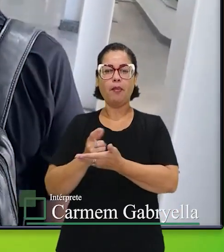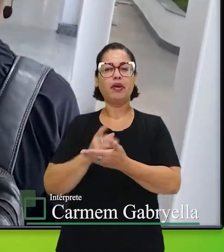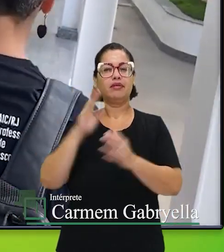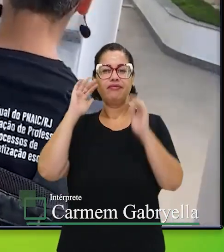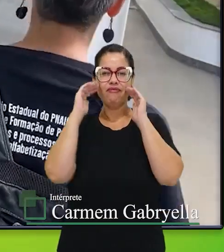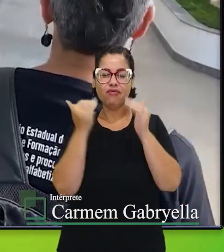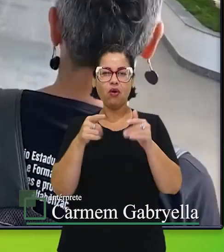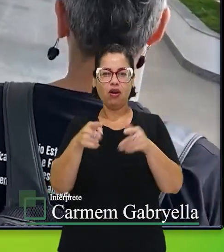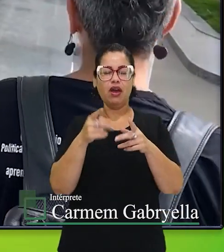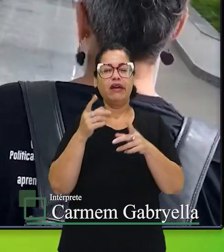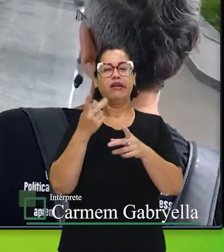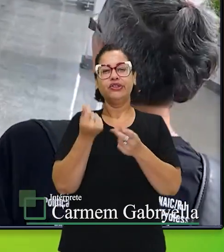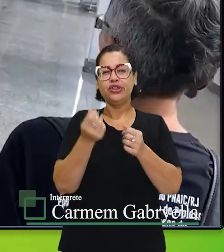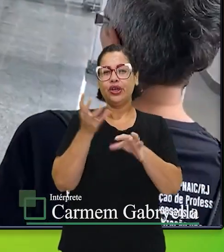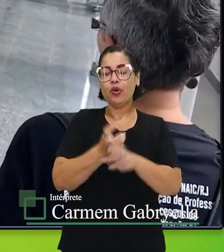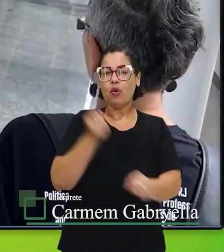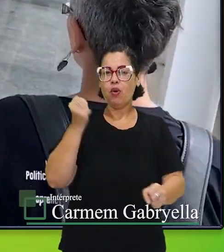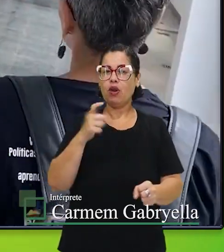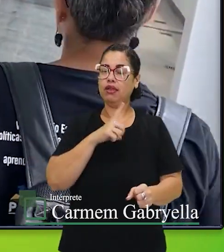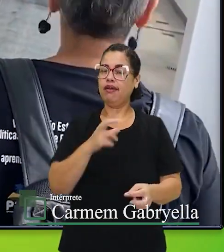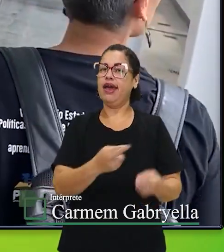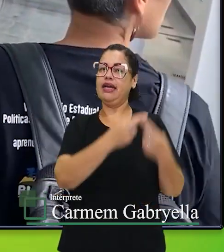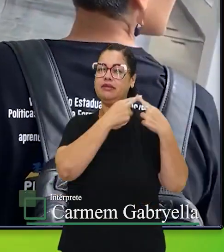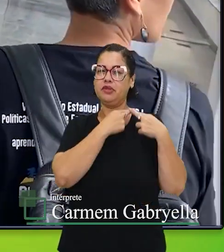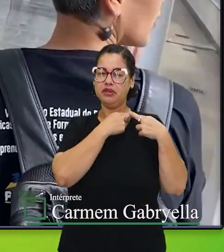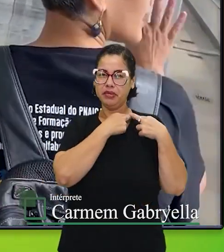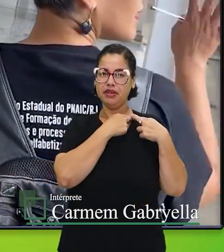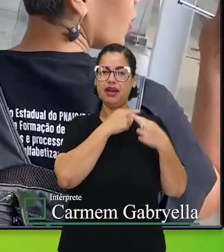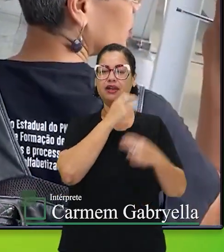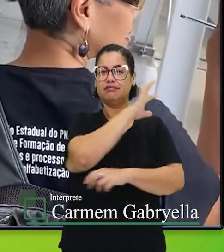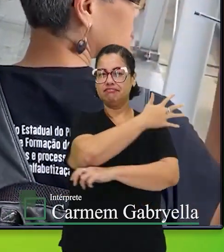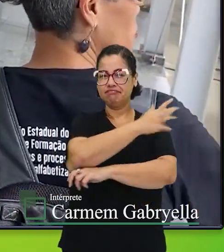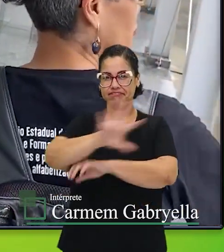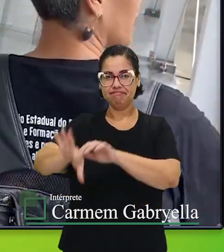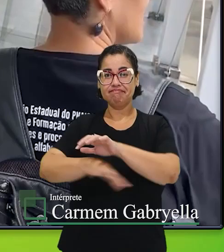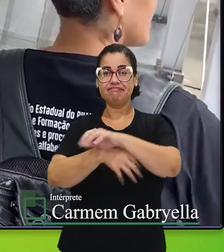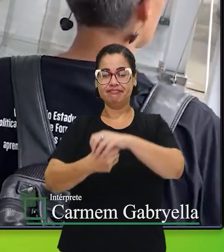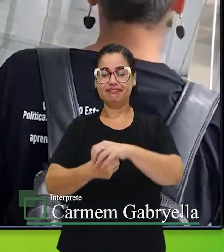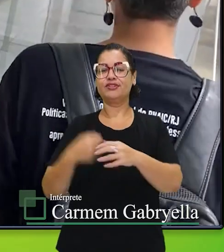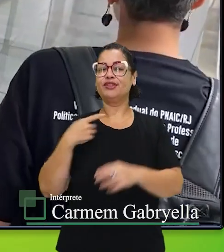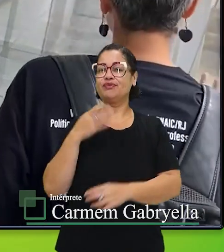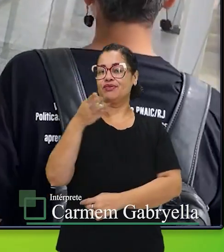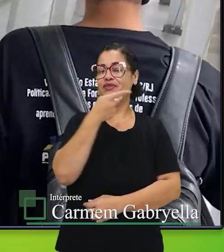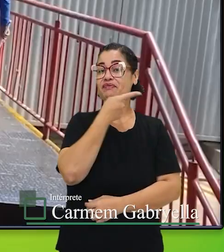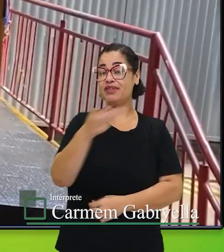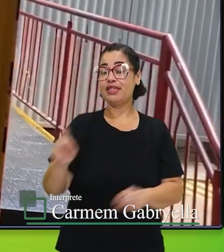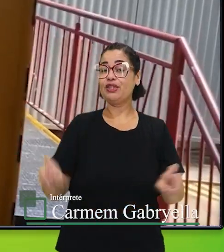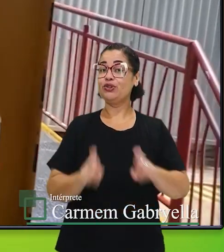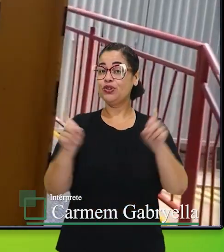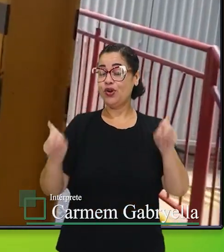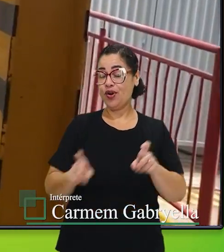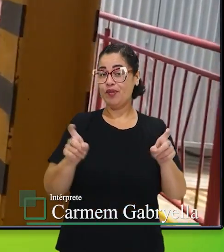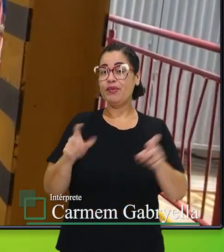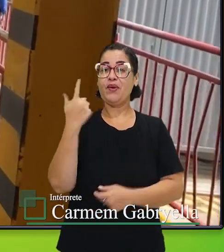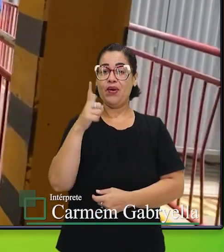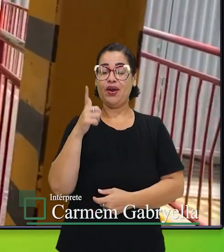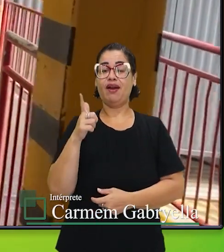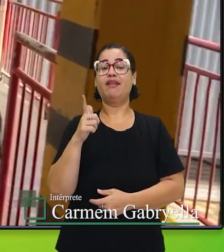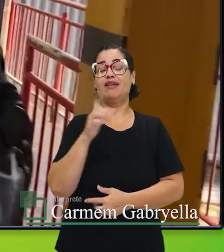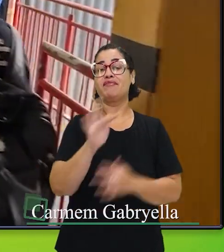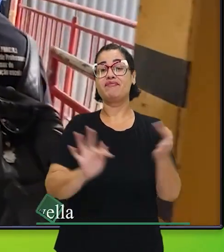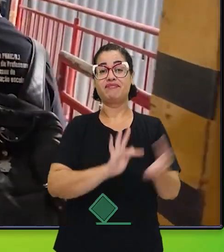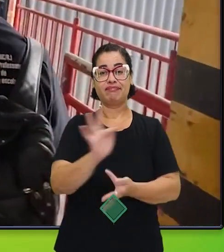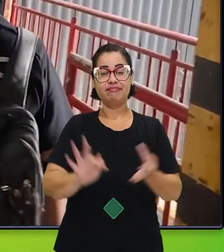compras baseado no lucro ter uma responsabilidade com meio ambiente? A gente veio num shopping de Goiânia